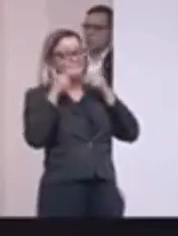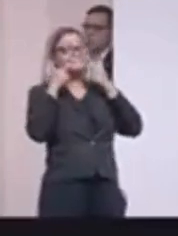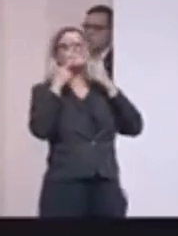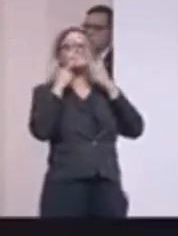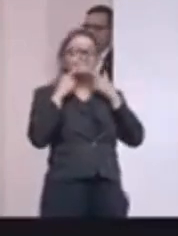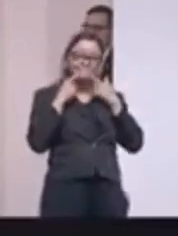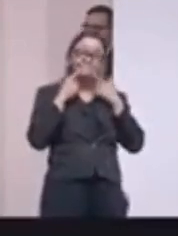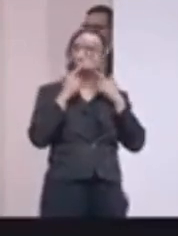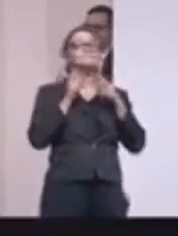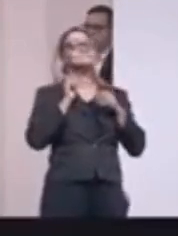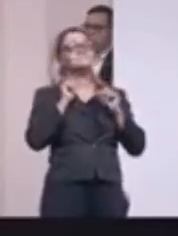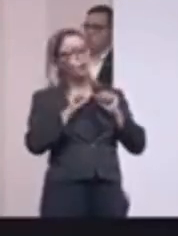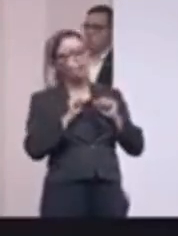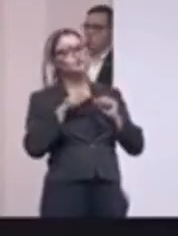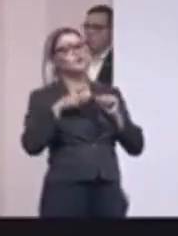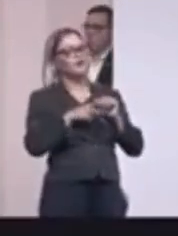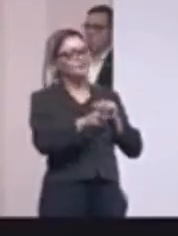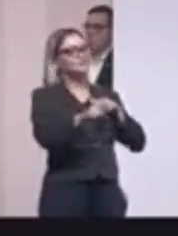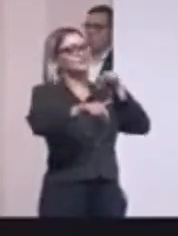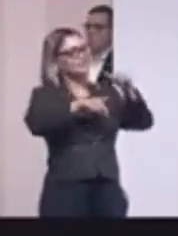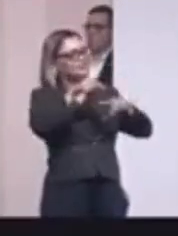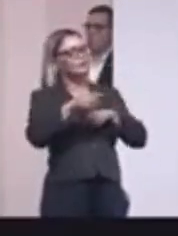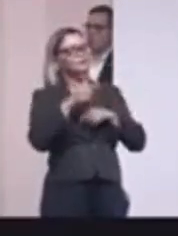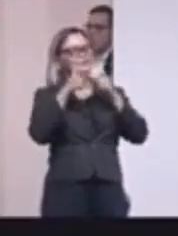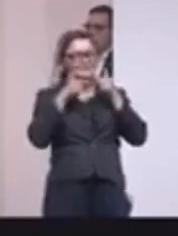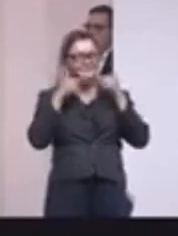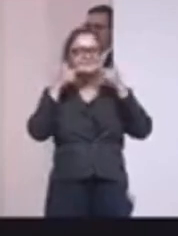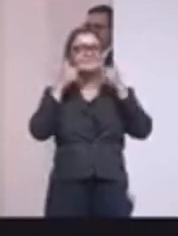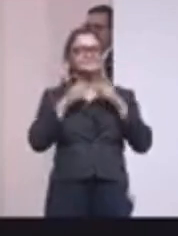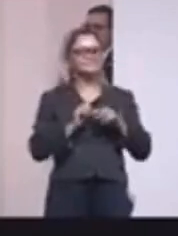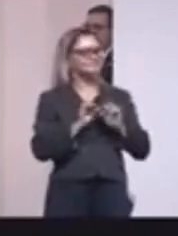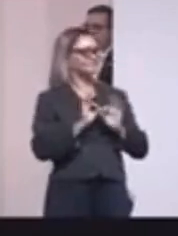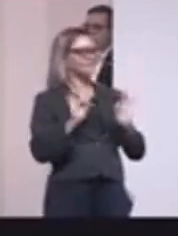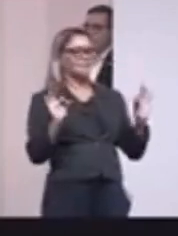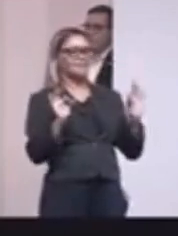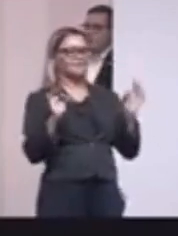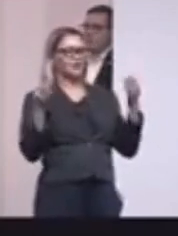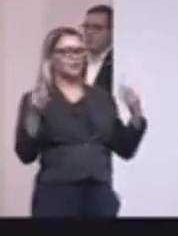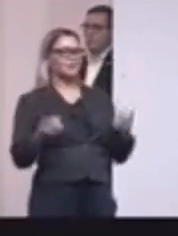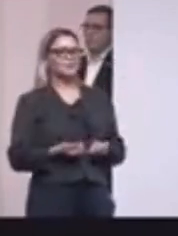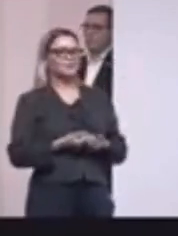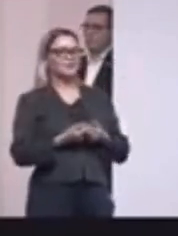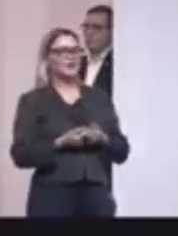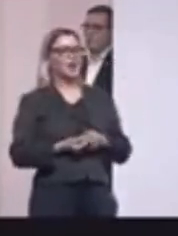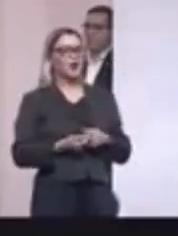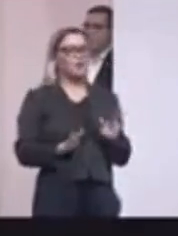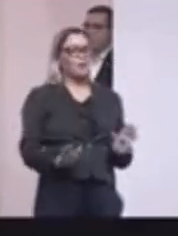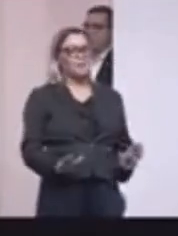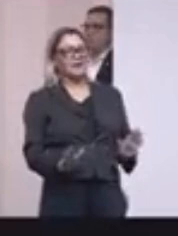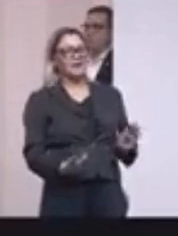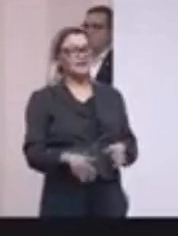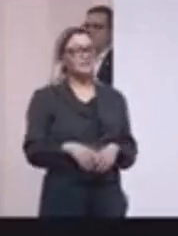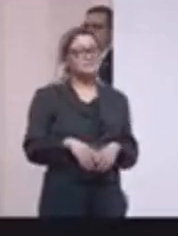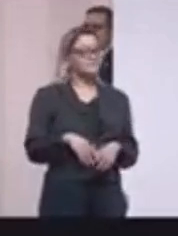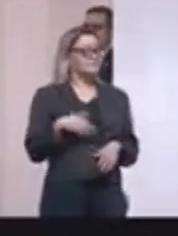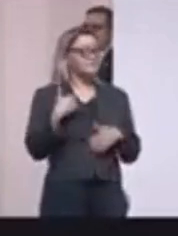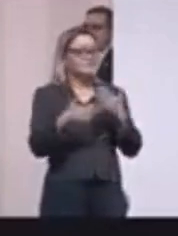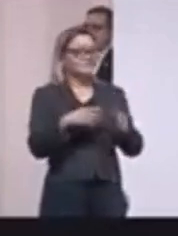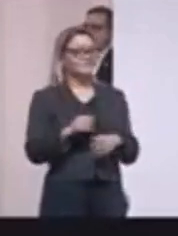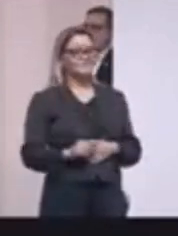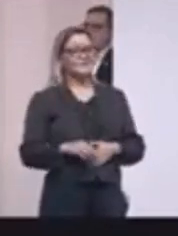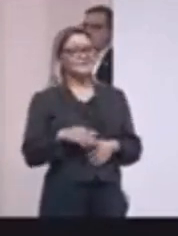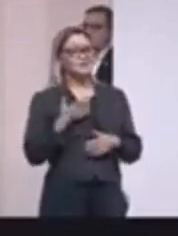acenando, e pode continuar assim, vocês continuam trabalhando, eu fico sorrindo e acenando, e está tudo certo. Eu continuo com o Pinguim de Madagascar e faço esse papel tranquilamente.